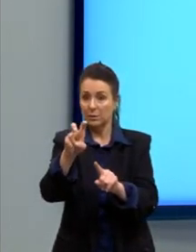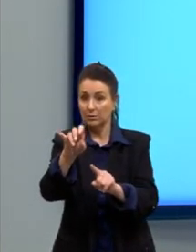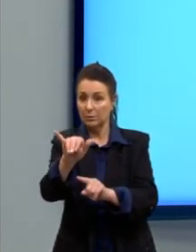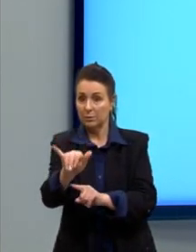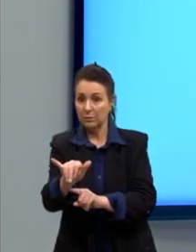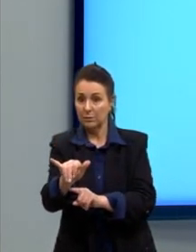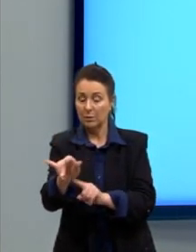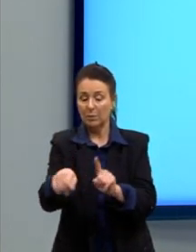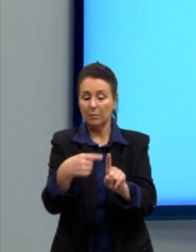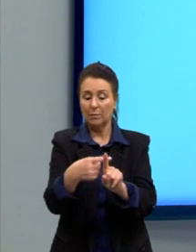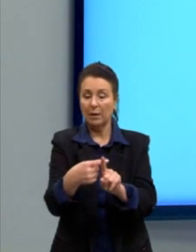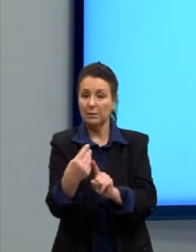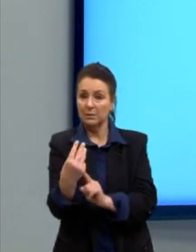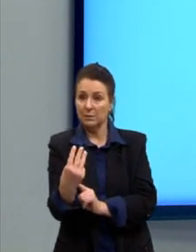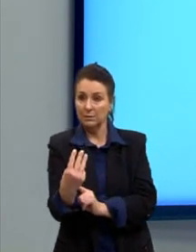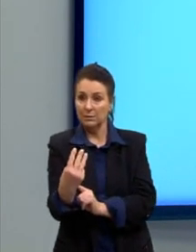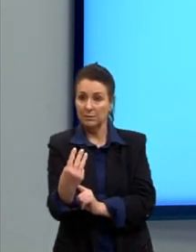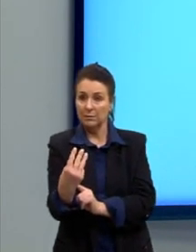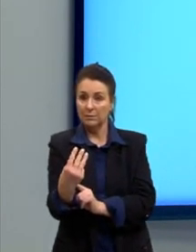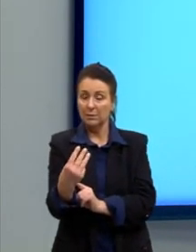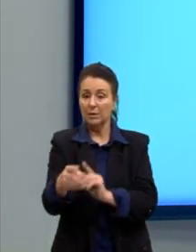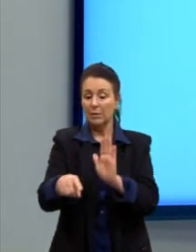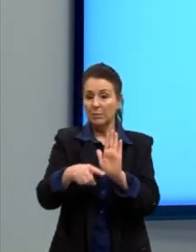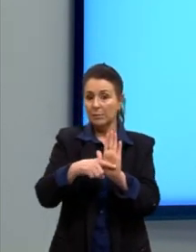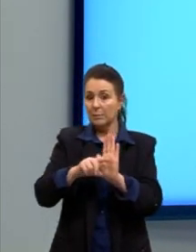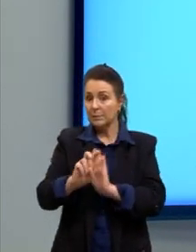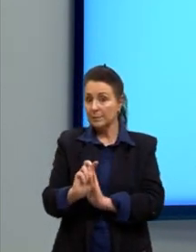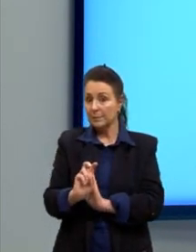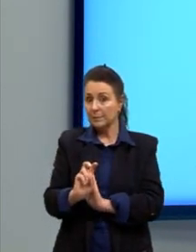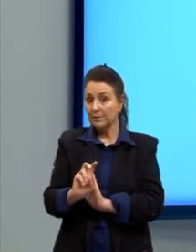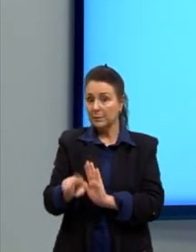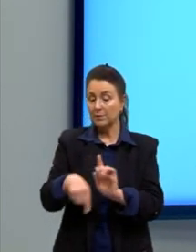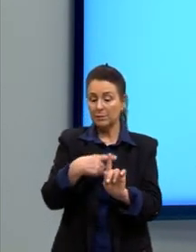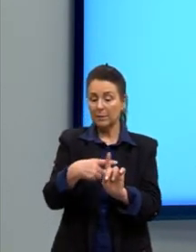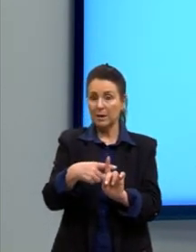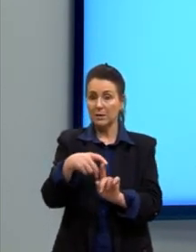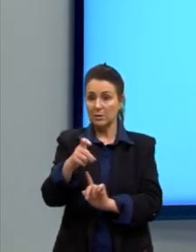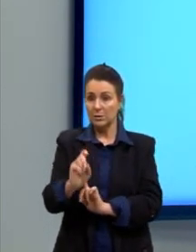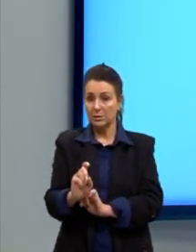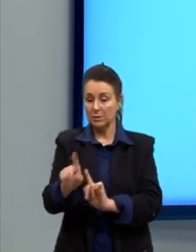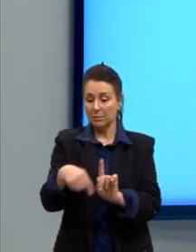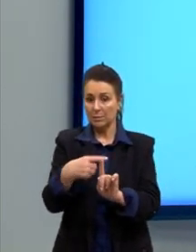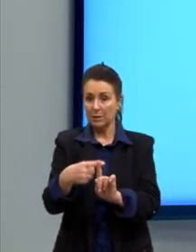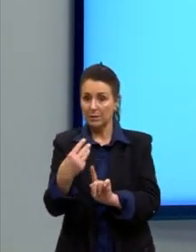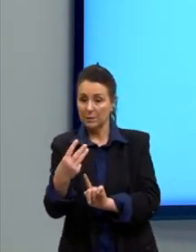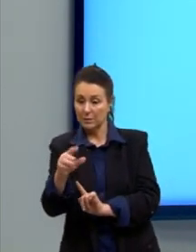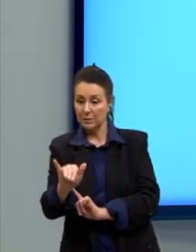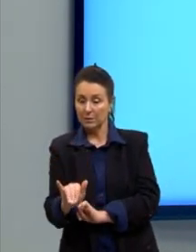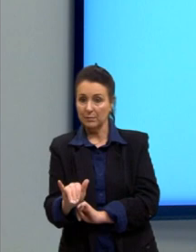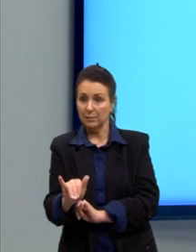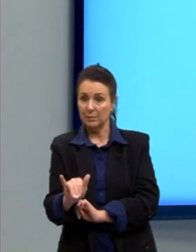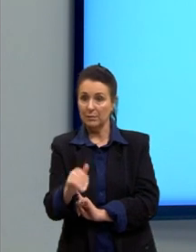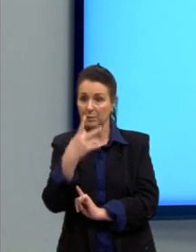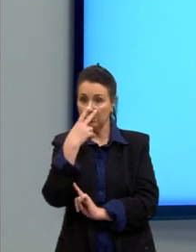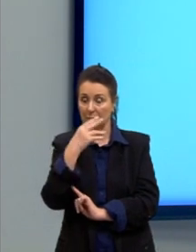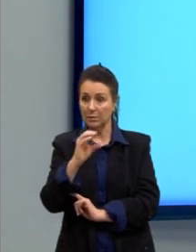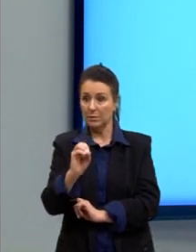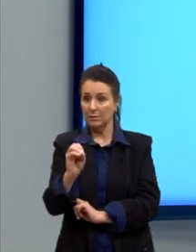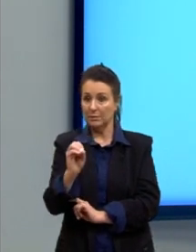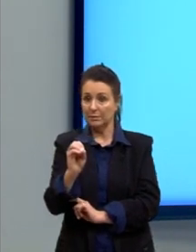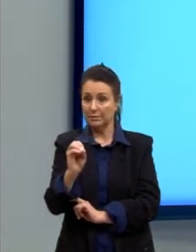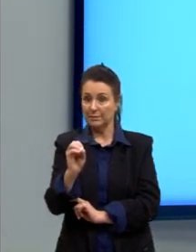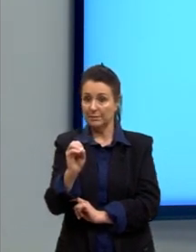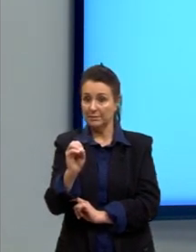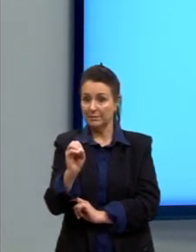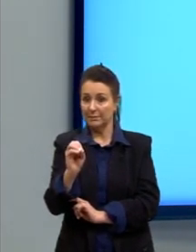mais 3 menos 5 mais X mais 3Y é igual a zero. Então,